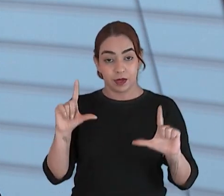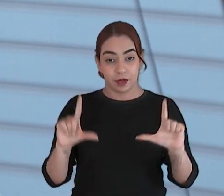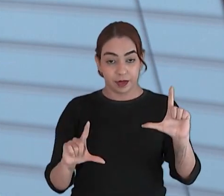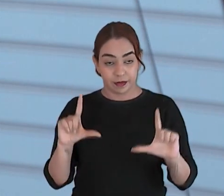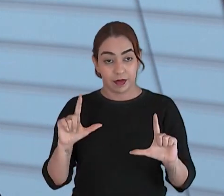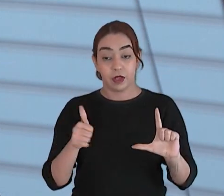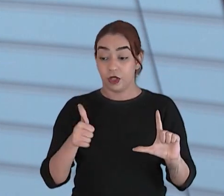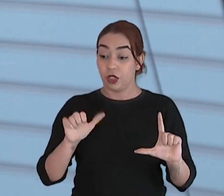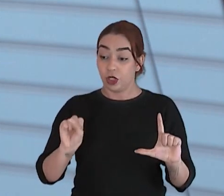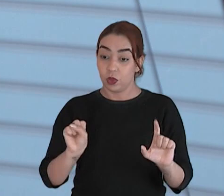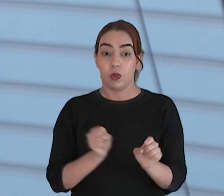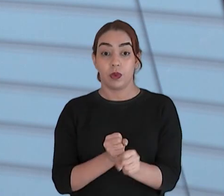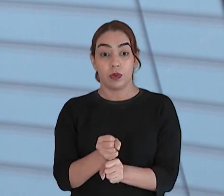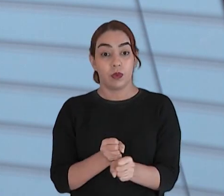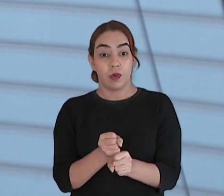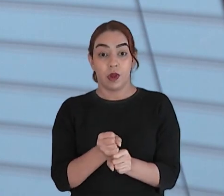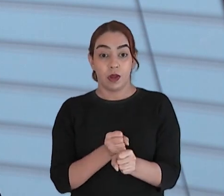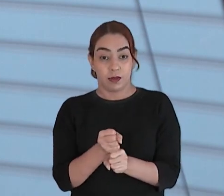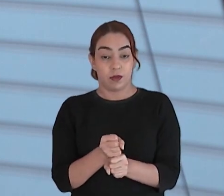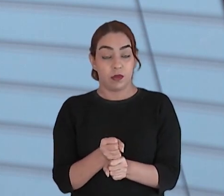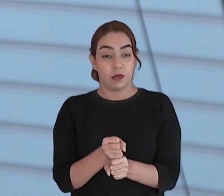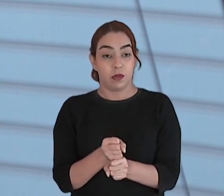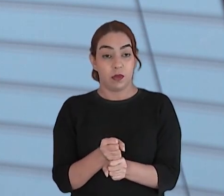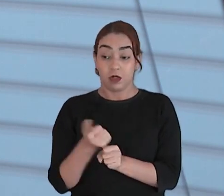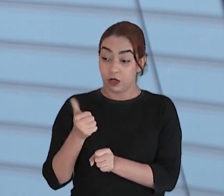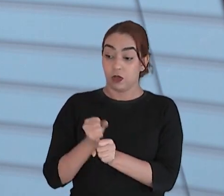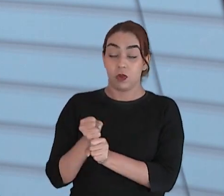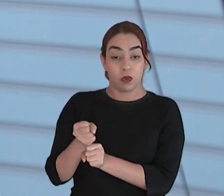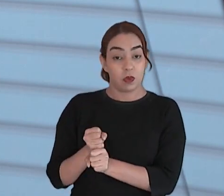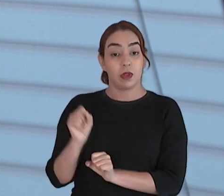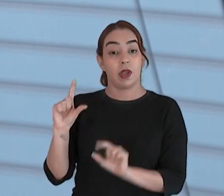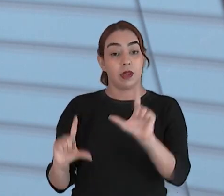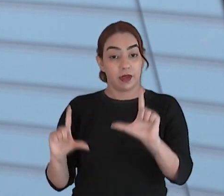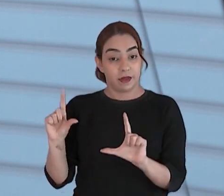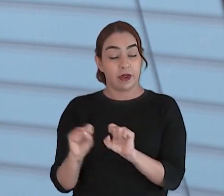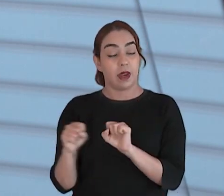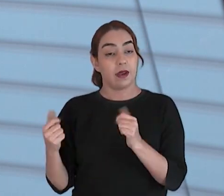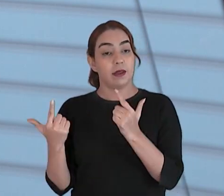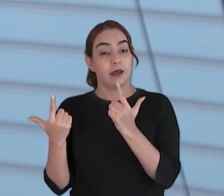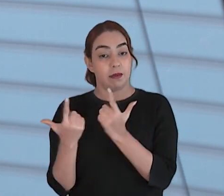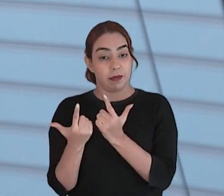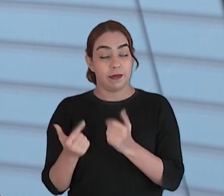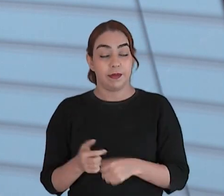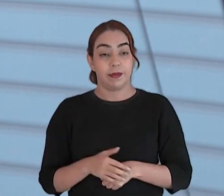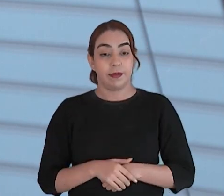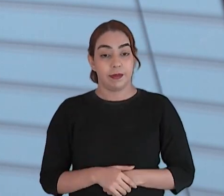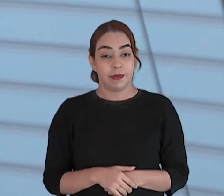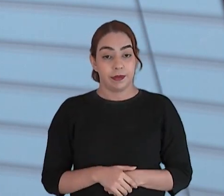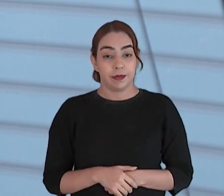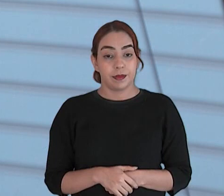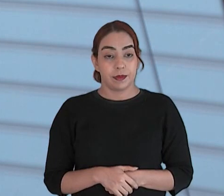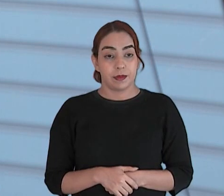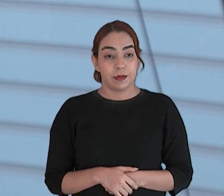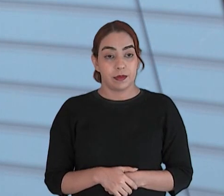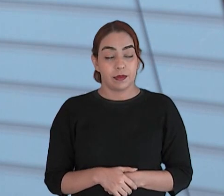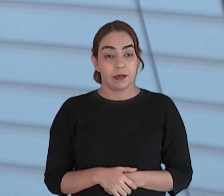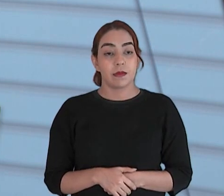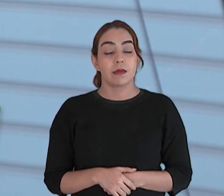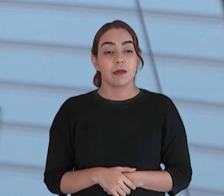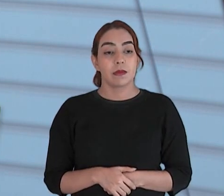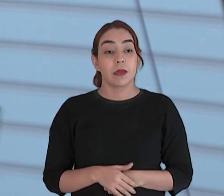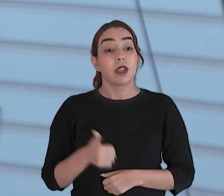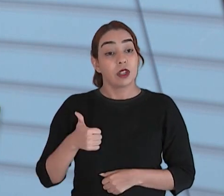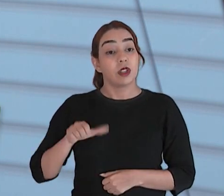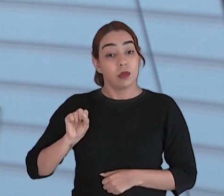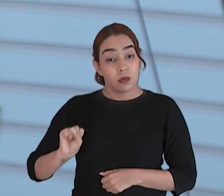há 18 anos, no ar, o programa 18 Anos da TV, completados agora no dia 7 de abril, 18 anos do